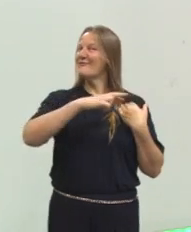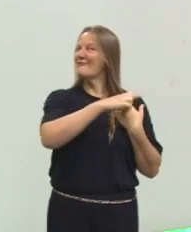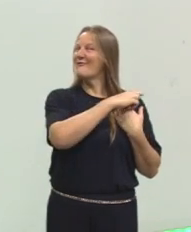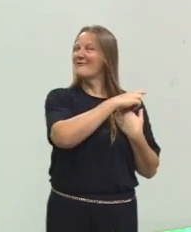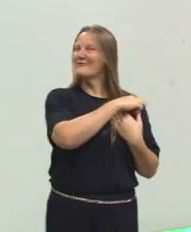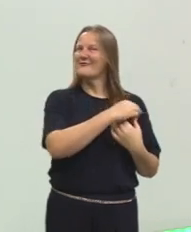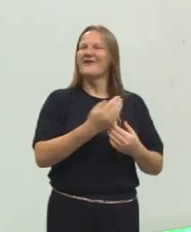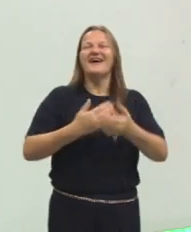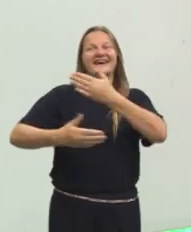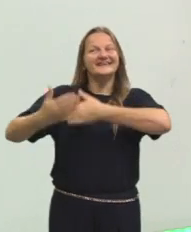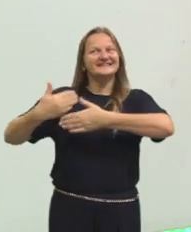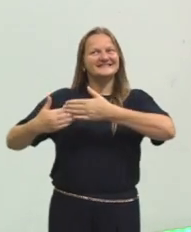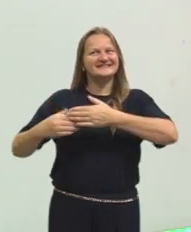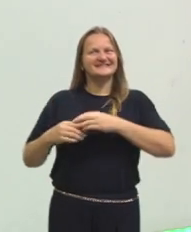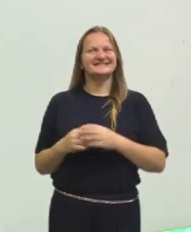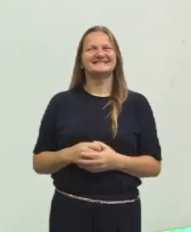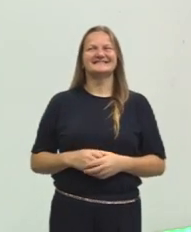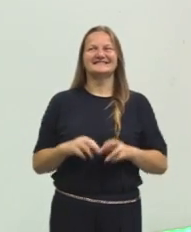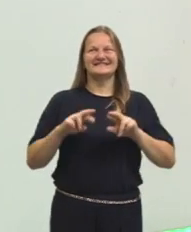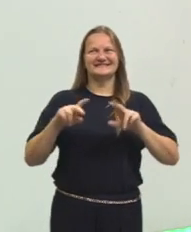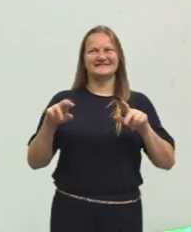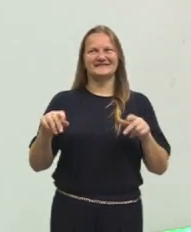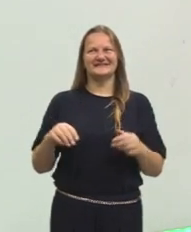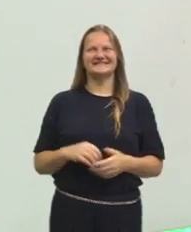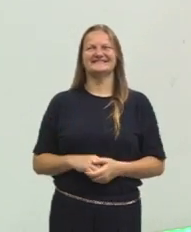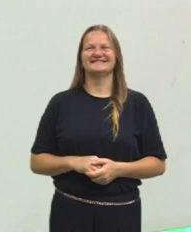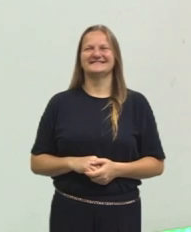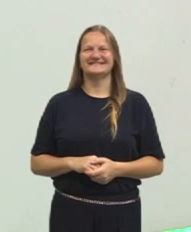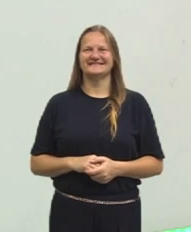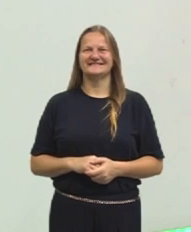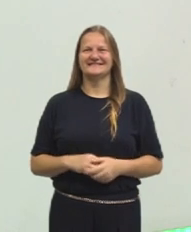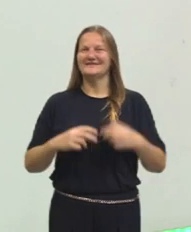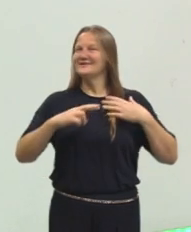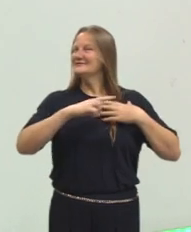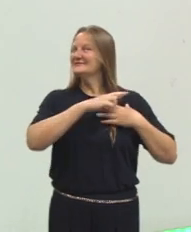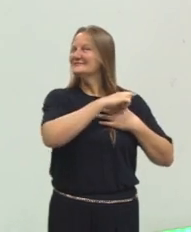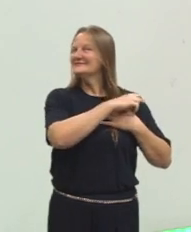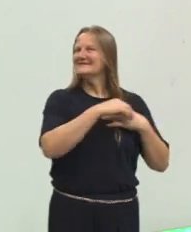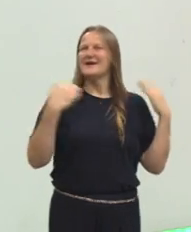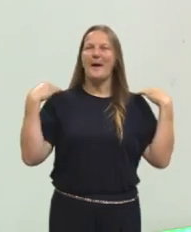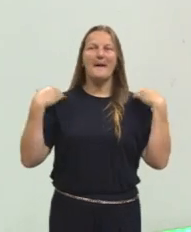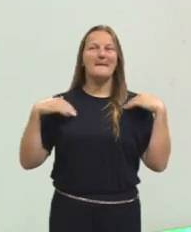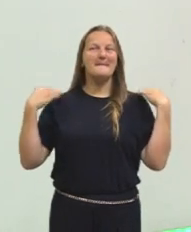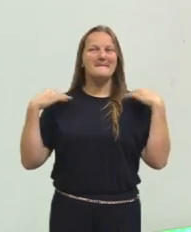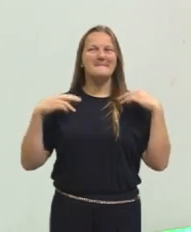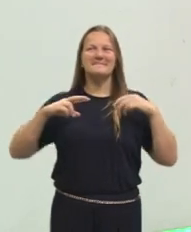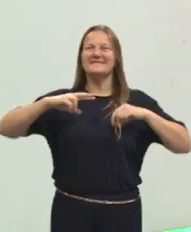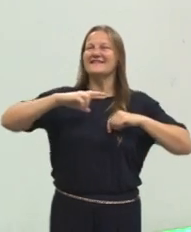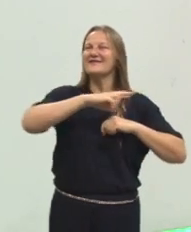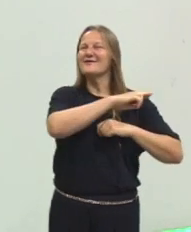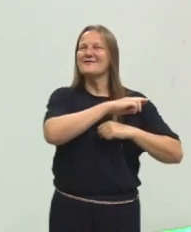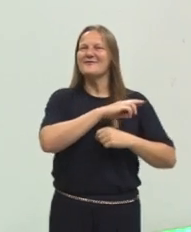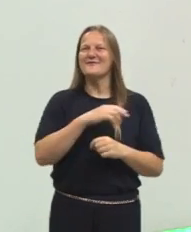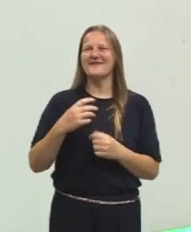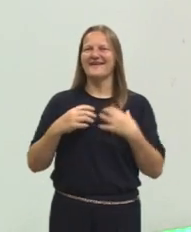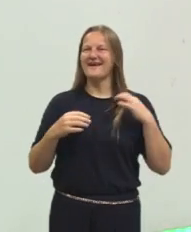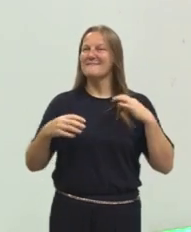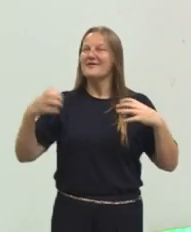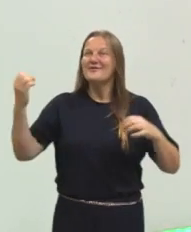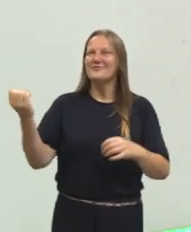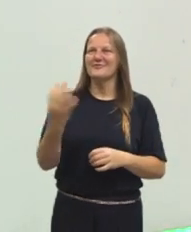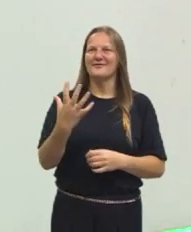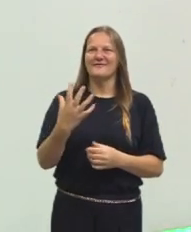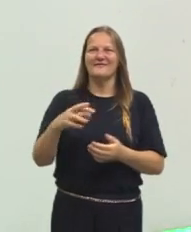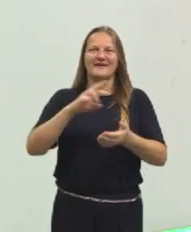diferente do que estavam na nossa edição do pré-ENEM desse hoje, aqui no pós-ENEM. Cabelo novo com essa esperança da nossa